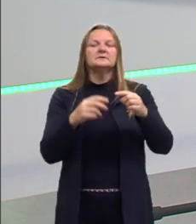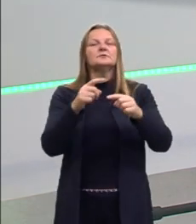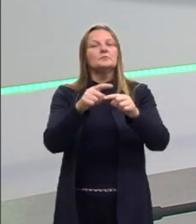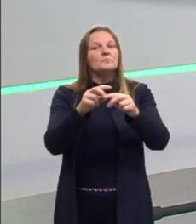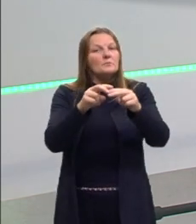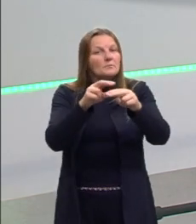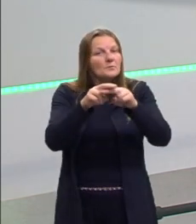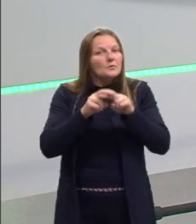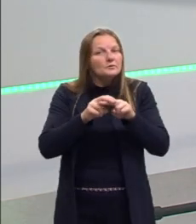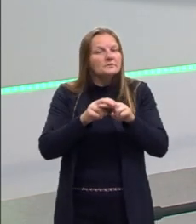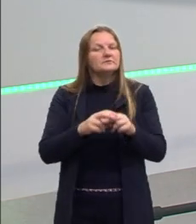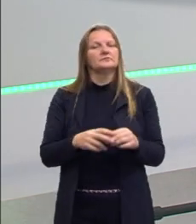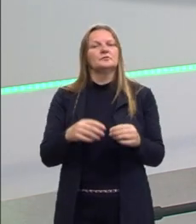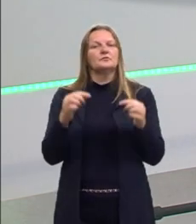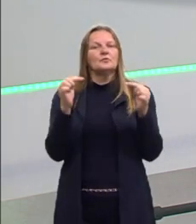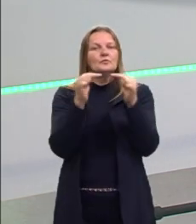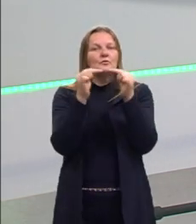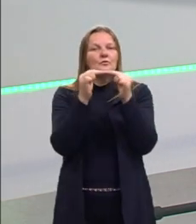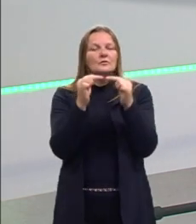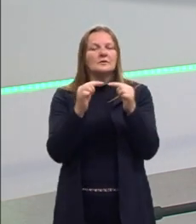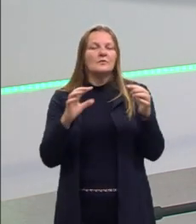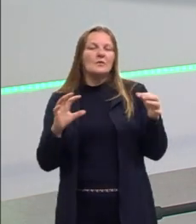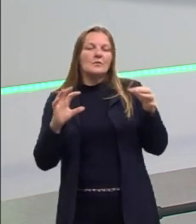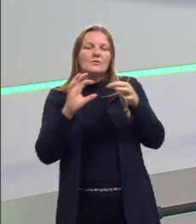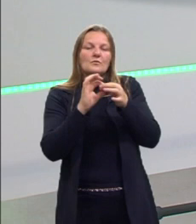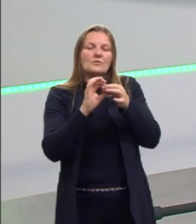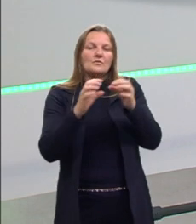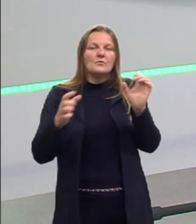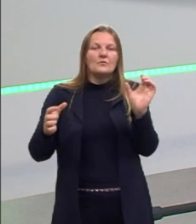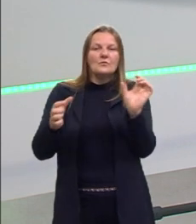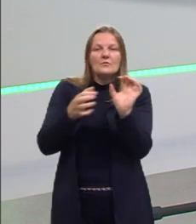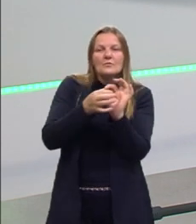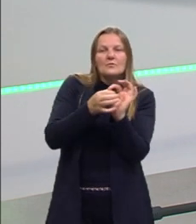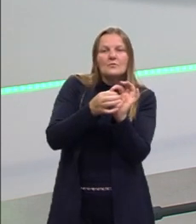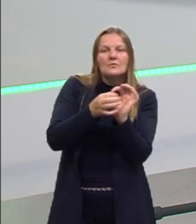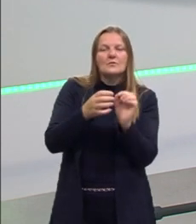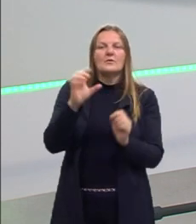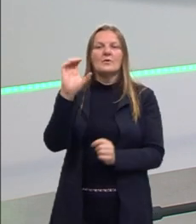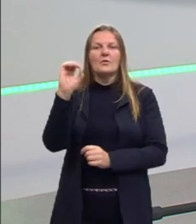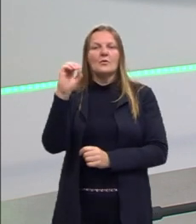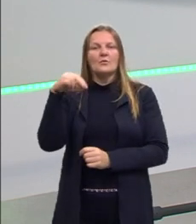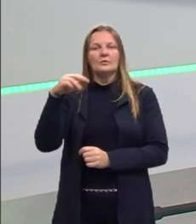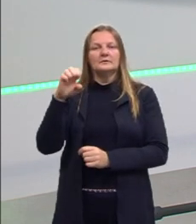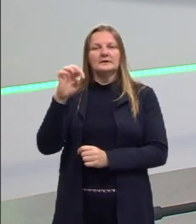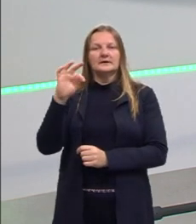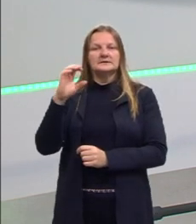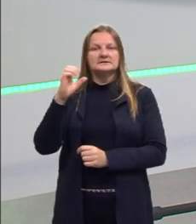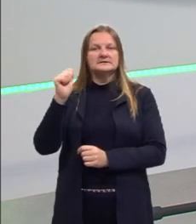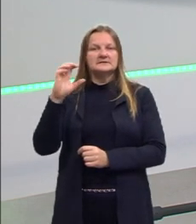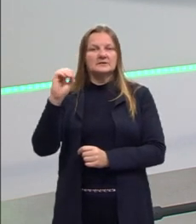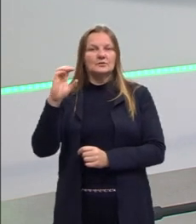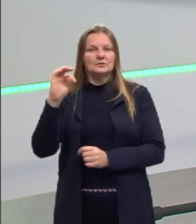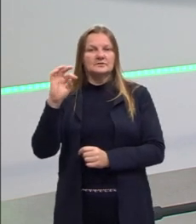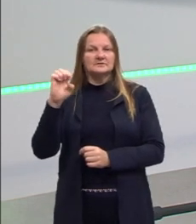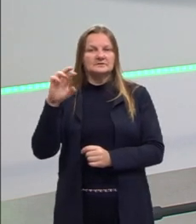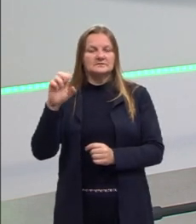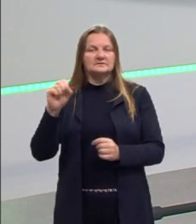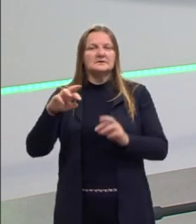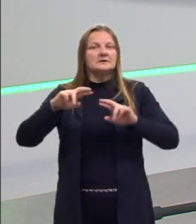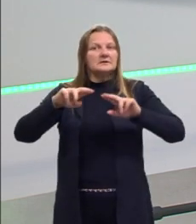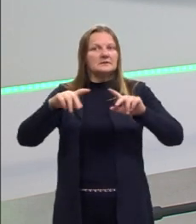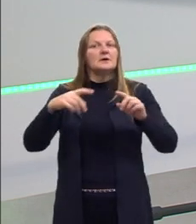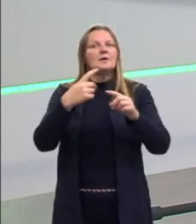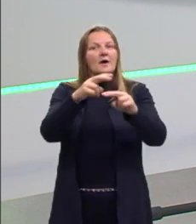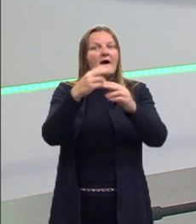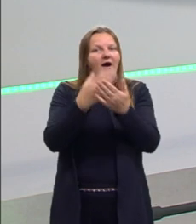isso. para que a gente consiga conectar. Atenção aos conectores também, que também temos uma aula só sobre isso. Porque